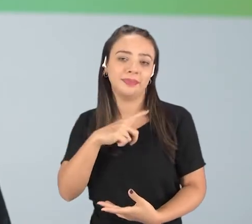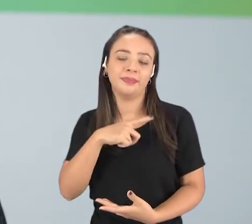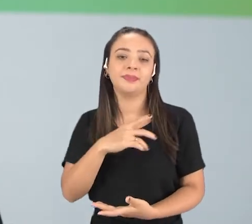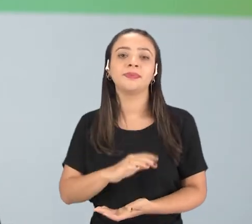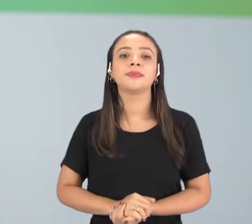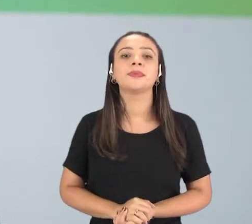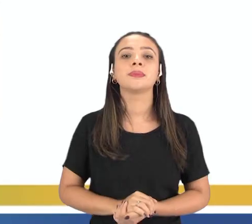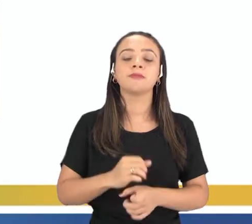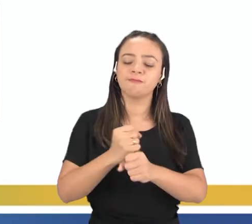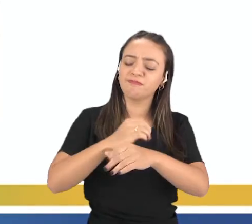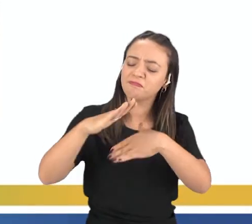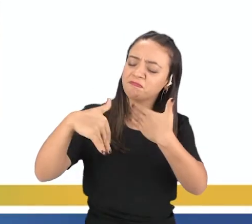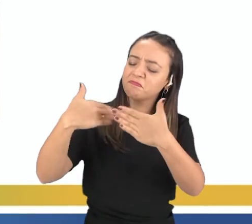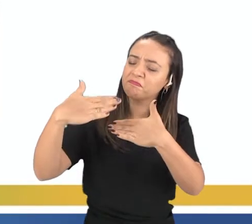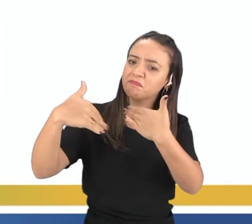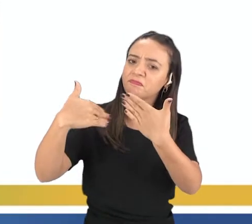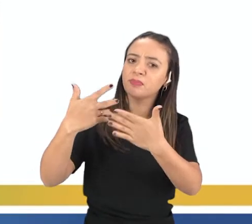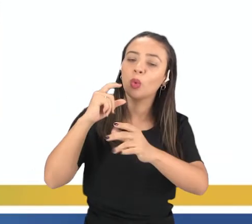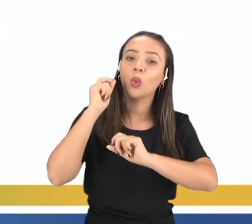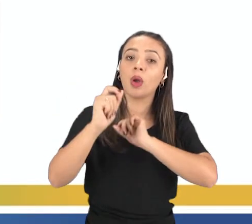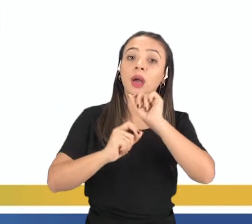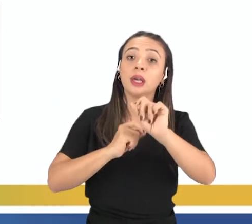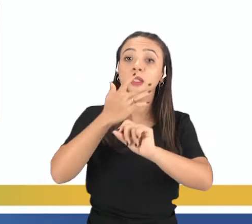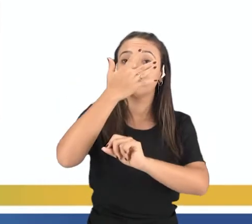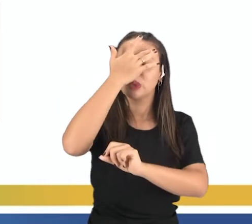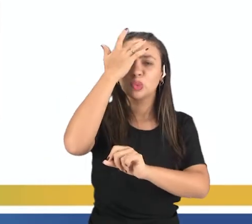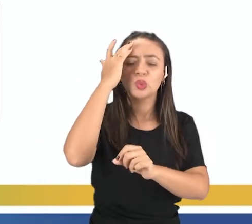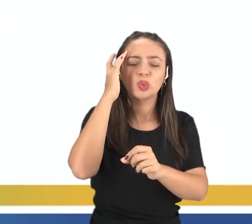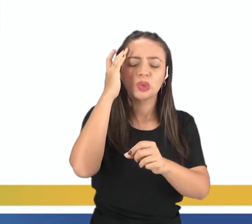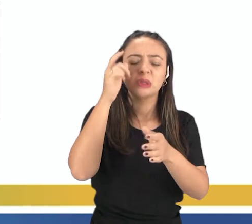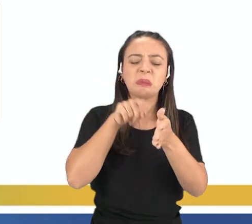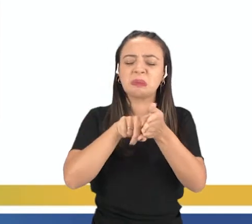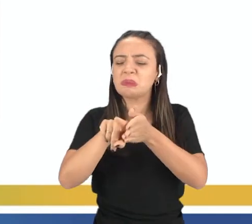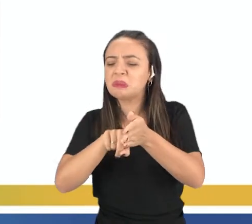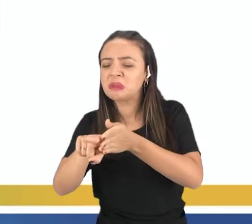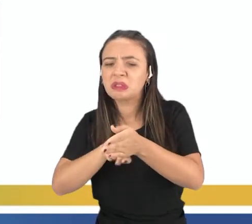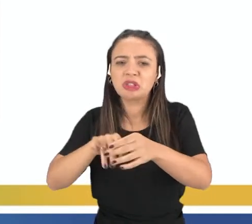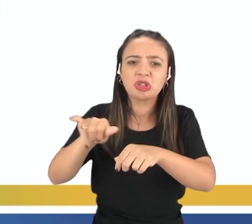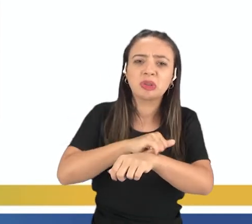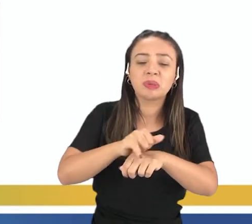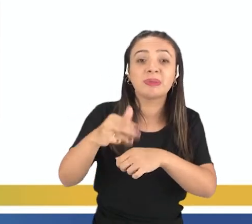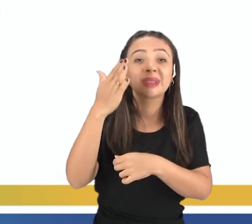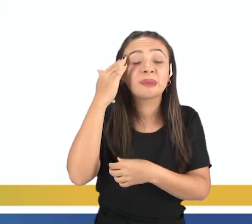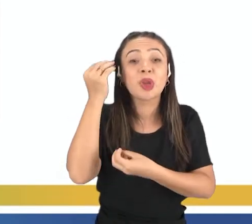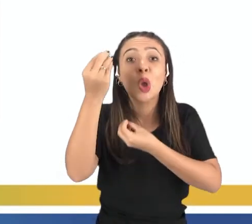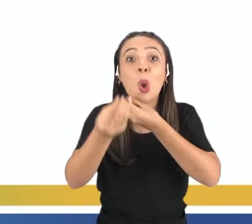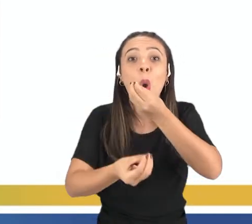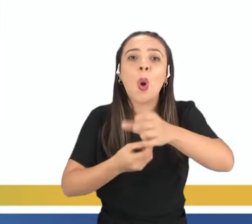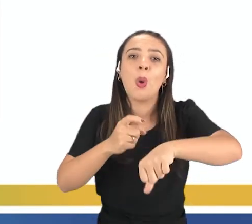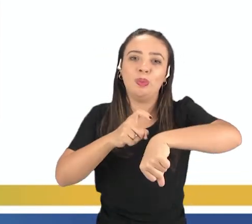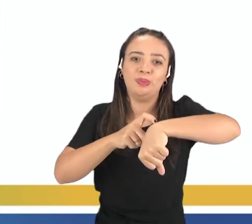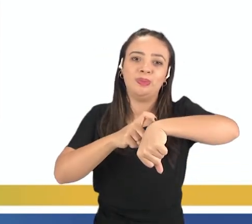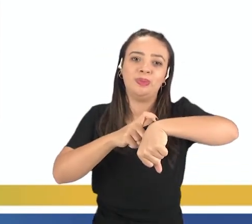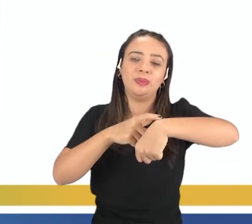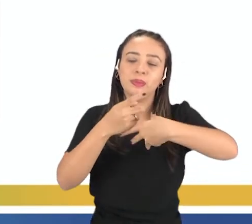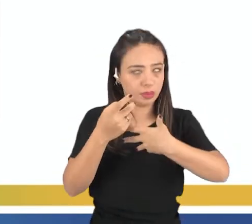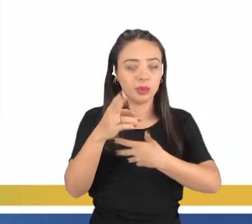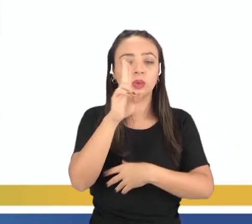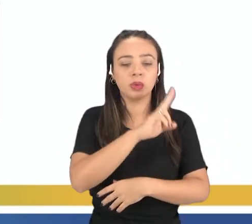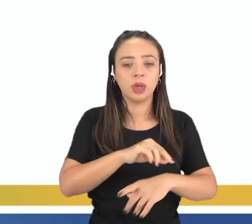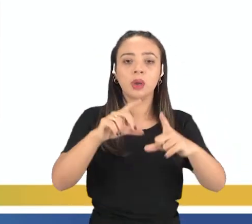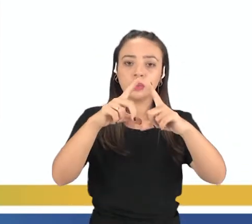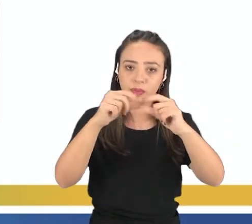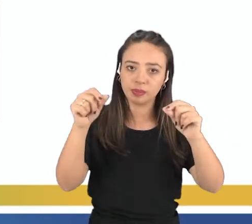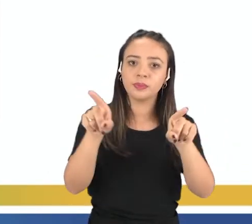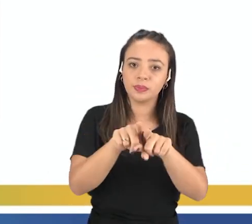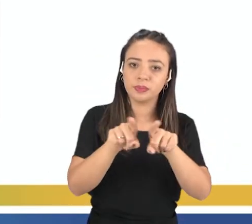lá, durante muito tempo, os homens buscaram formas para estabelecer a passagem do tempo, né? O ciclo da Lua foi uma dessas